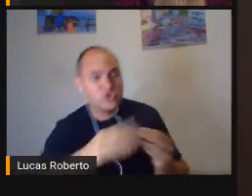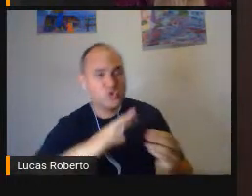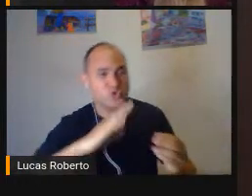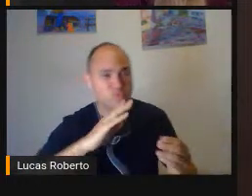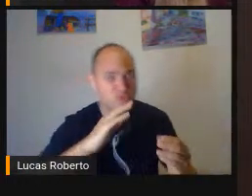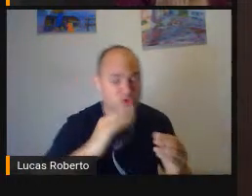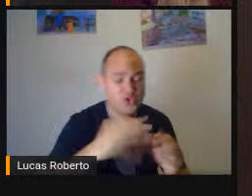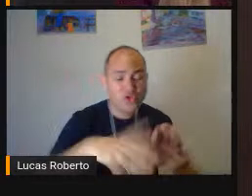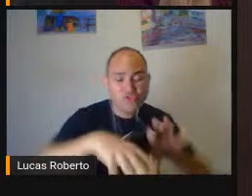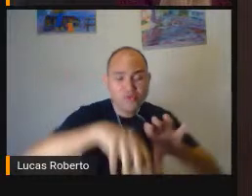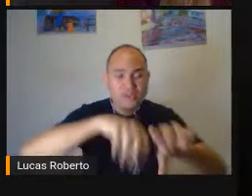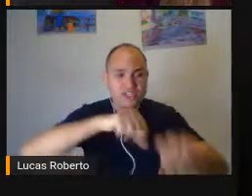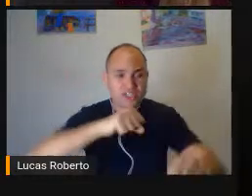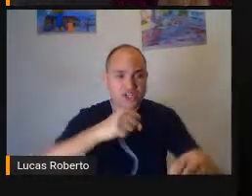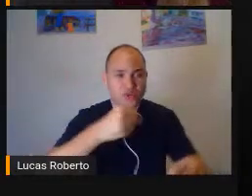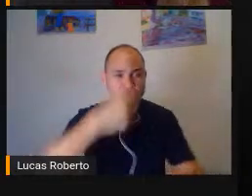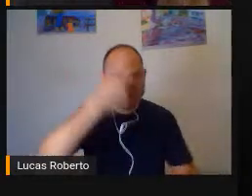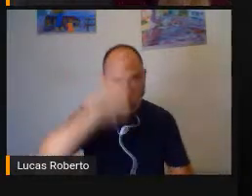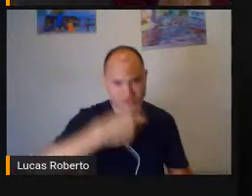No coletivo social